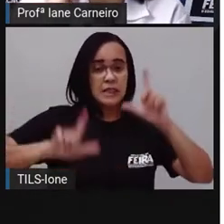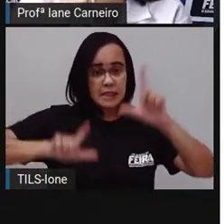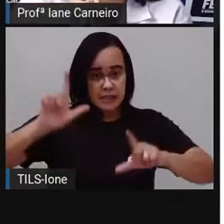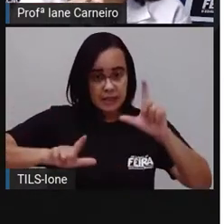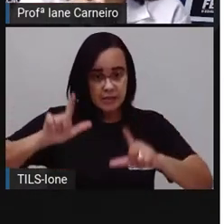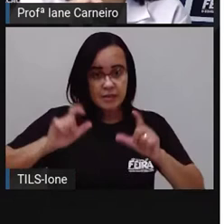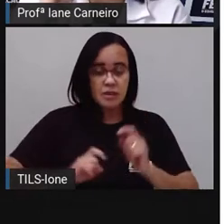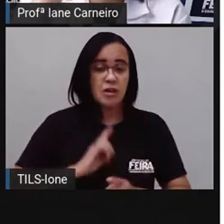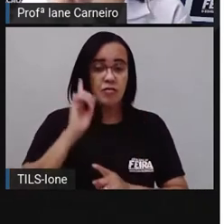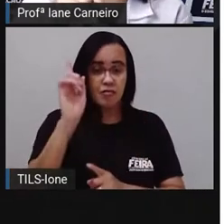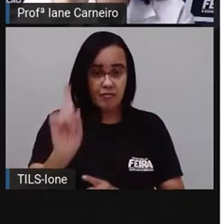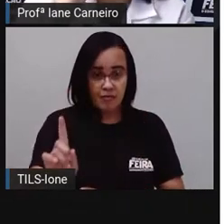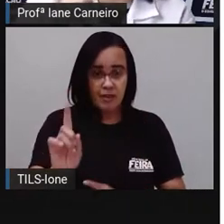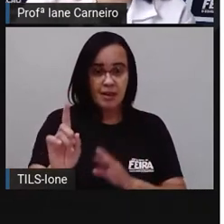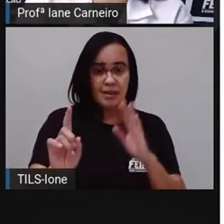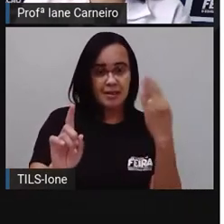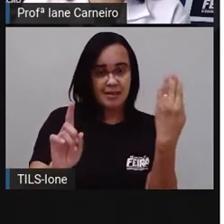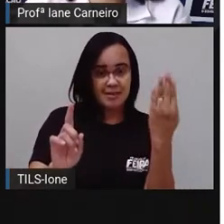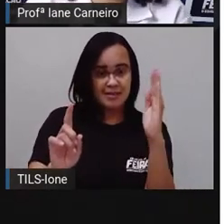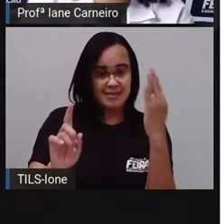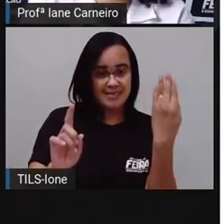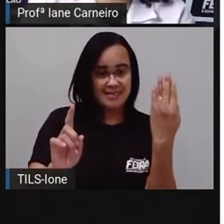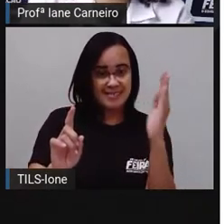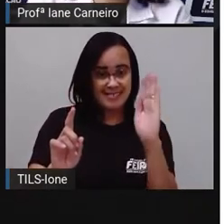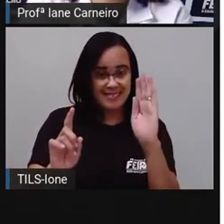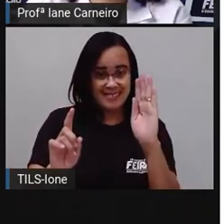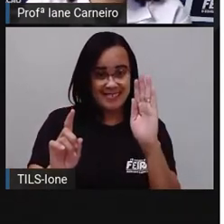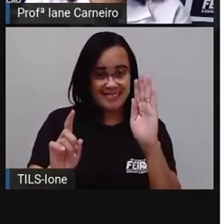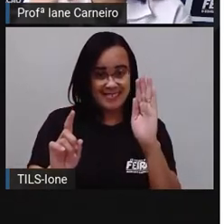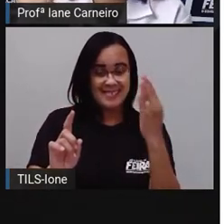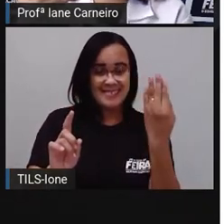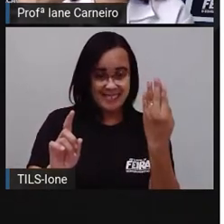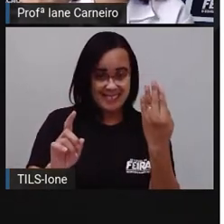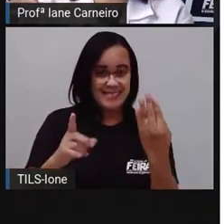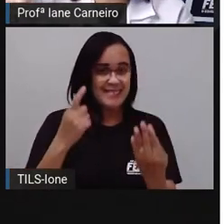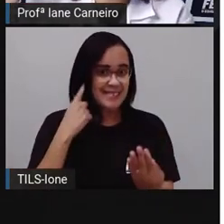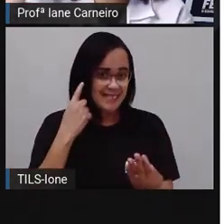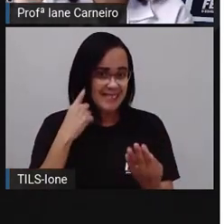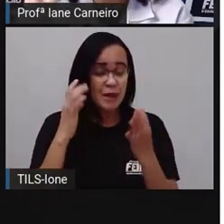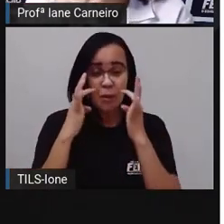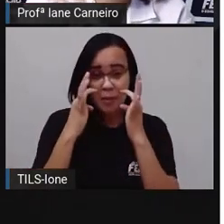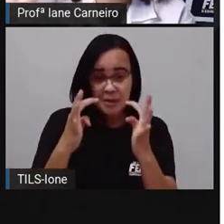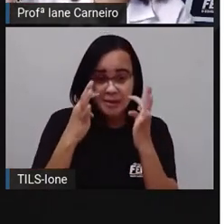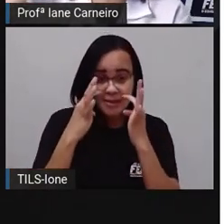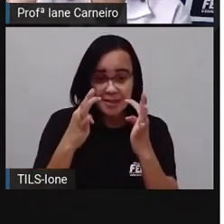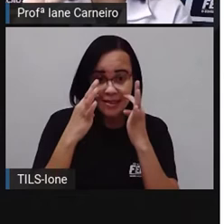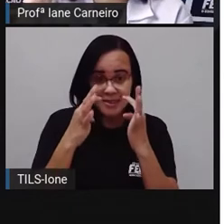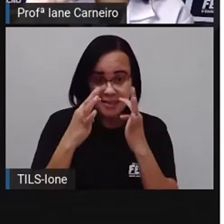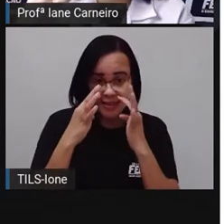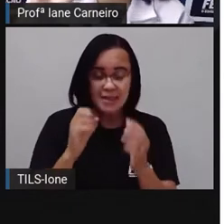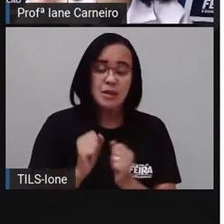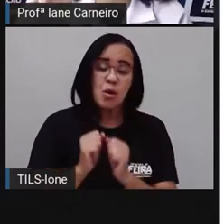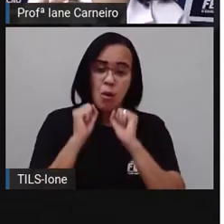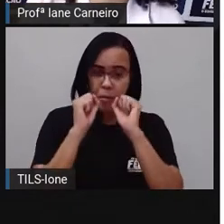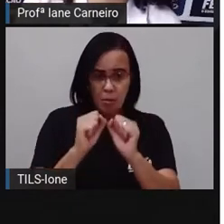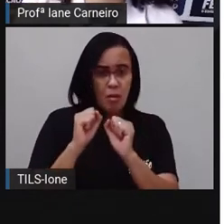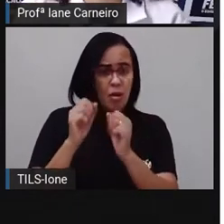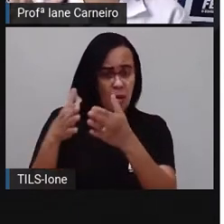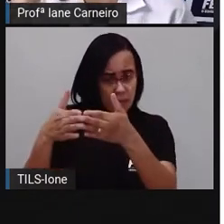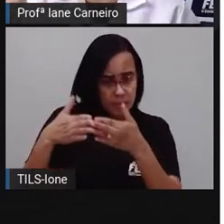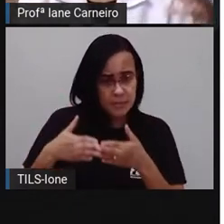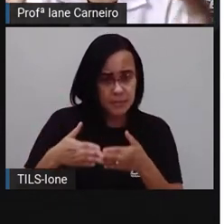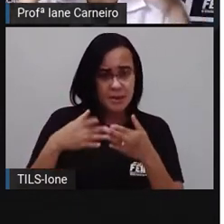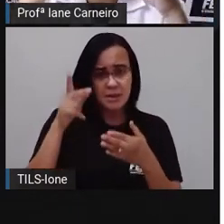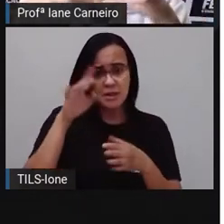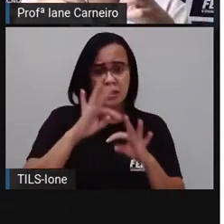você escute a PRO. Enquanto a PRO pede para você observar algumas coisas. Se possível, pede algum adulto, algum responsável aí por você